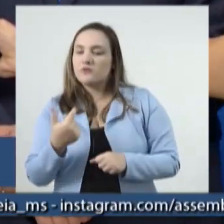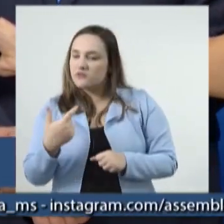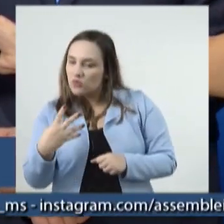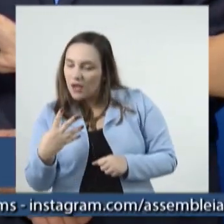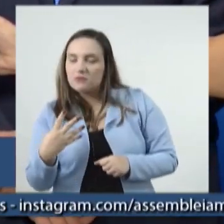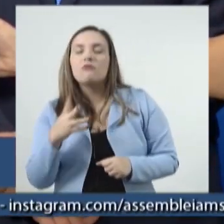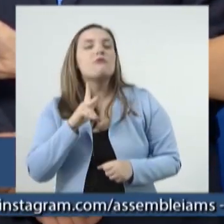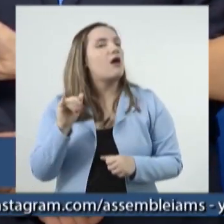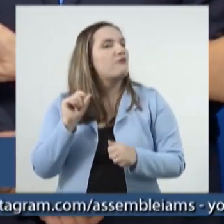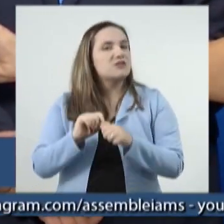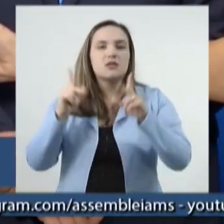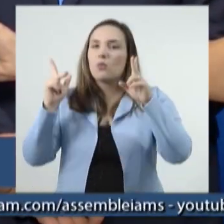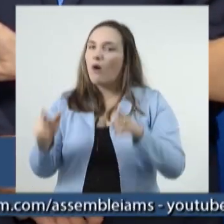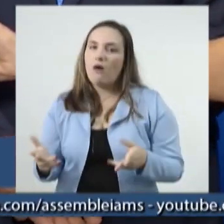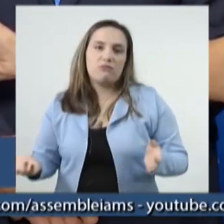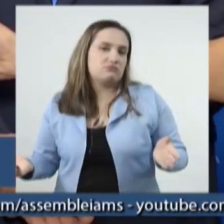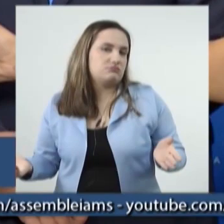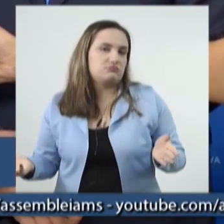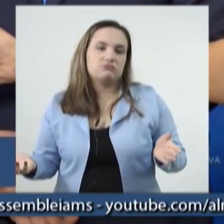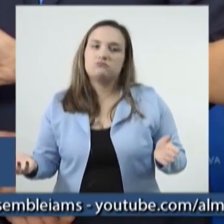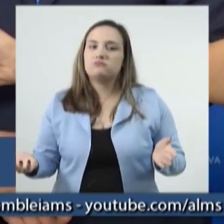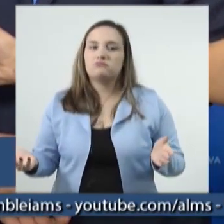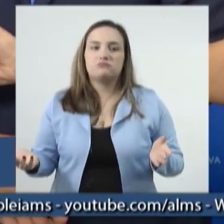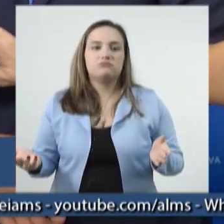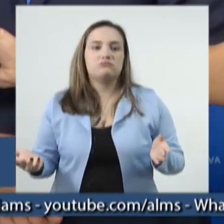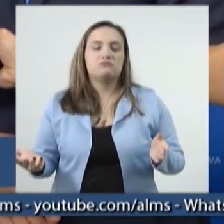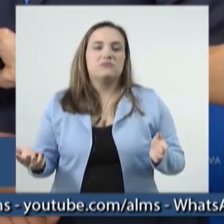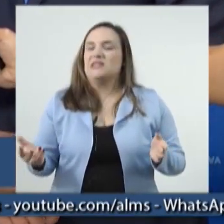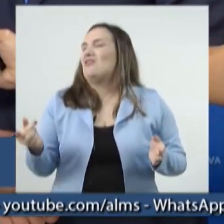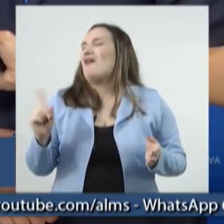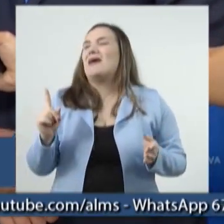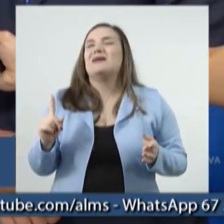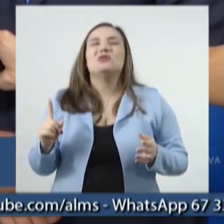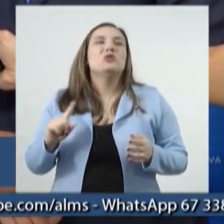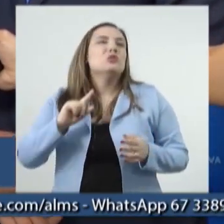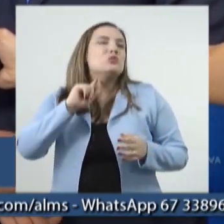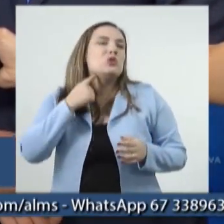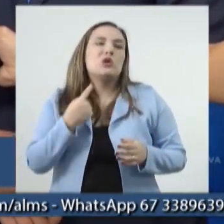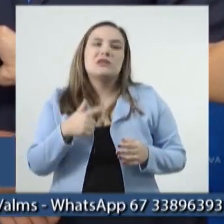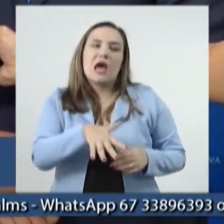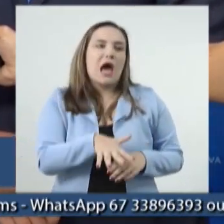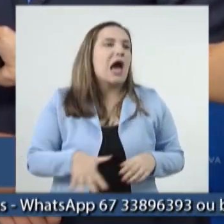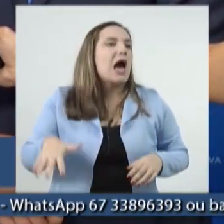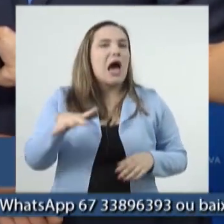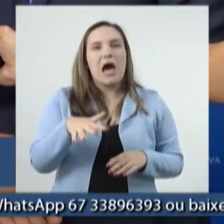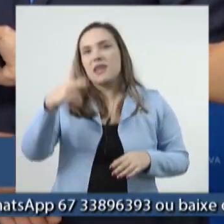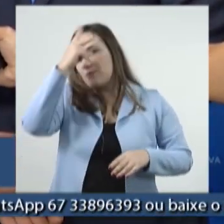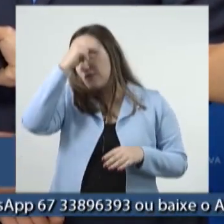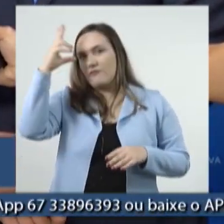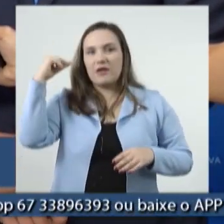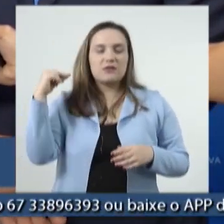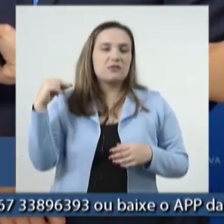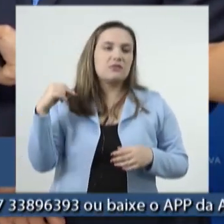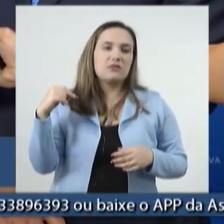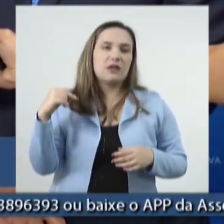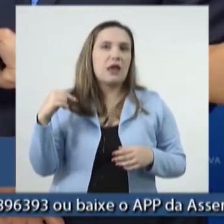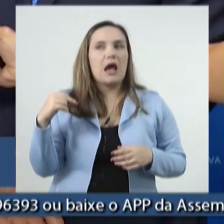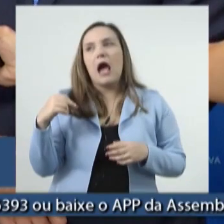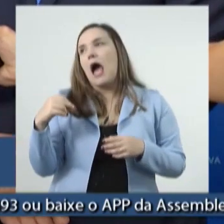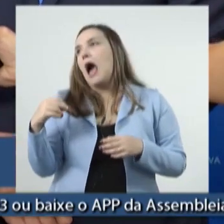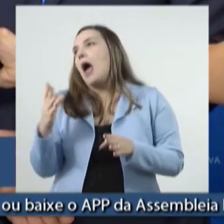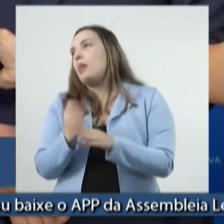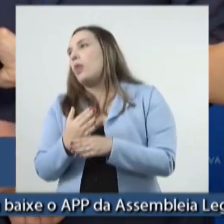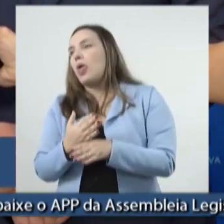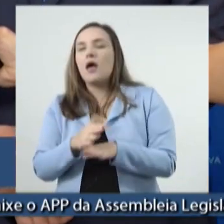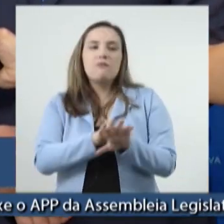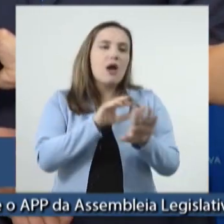ritmo, não ter a contaminação do ambiente político municipal nas pautas que interessam para o Mato Grosso do Sul.